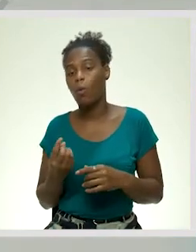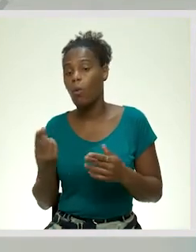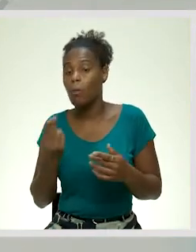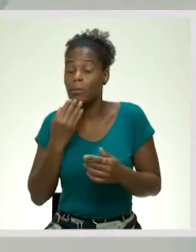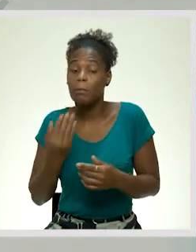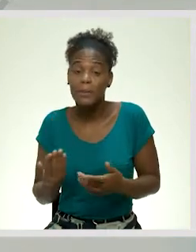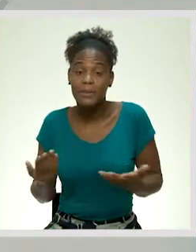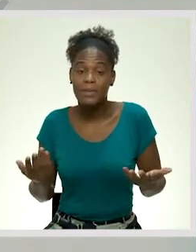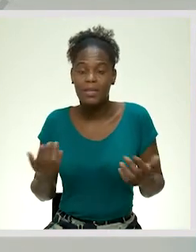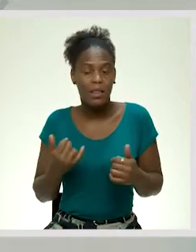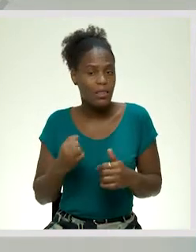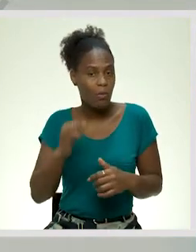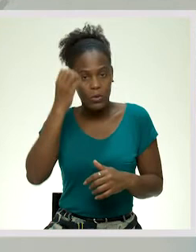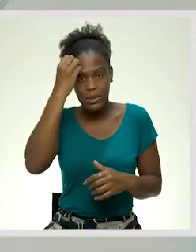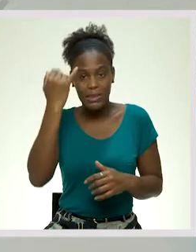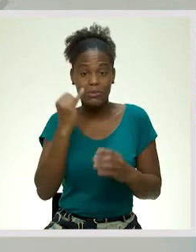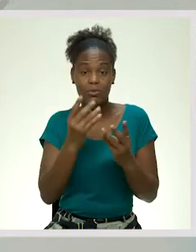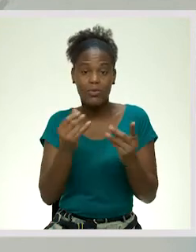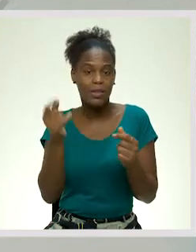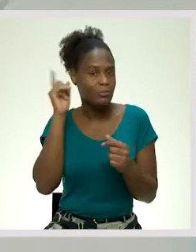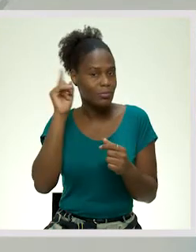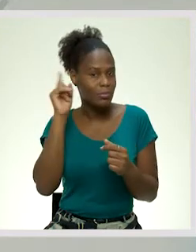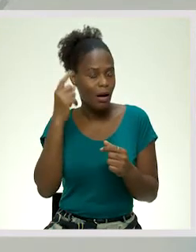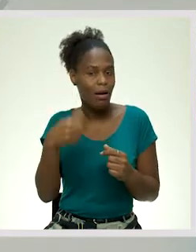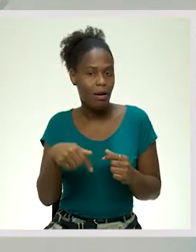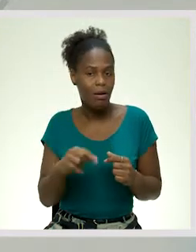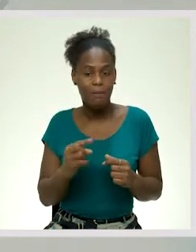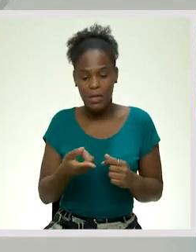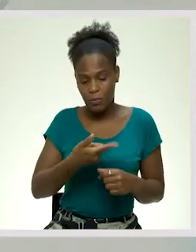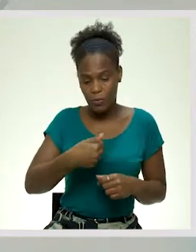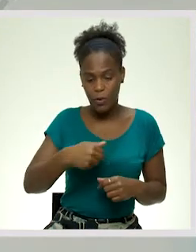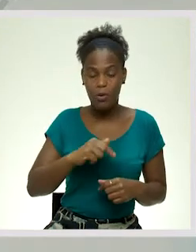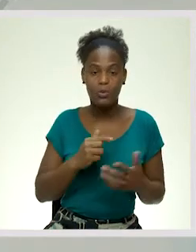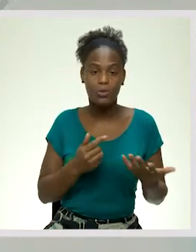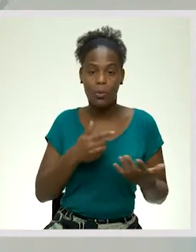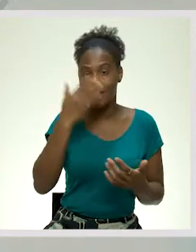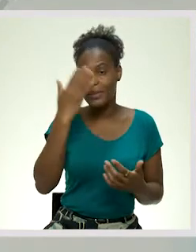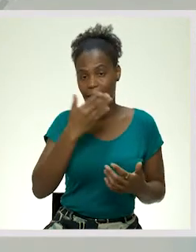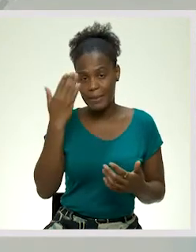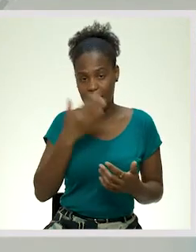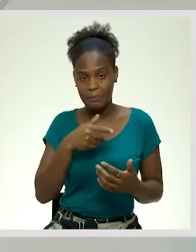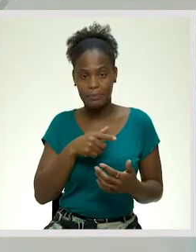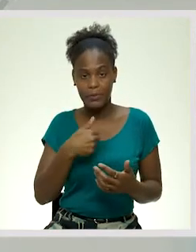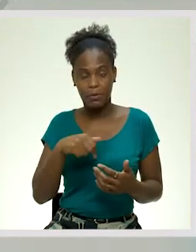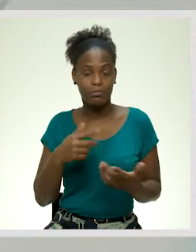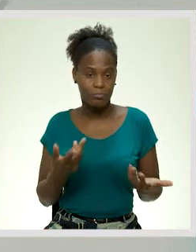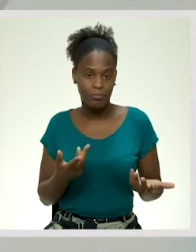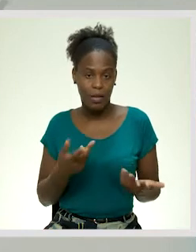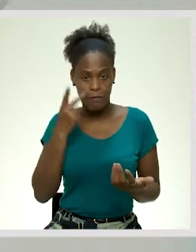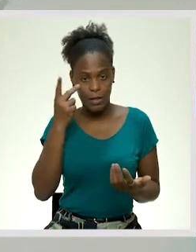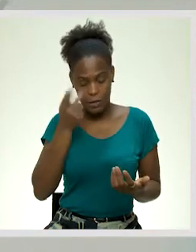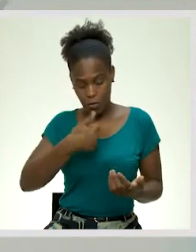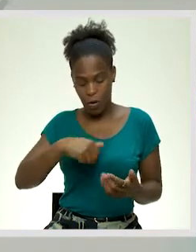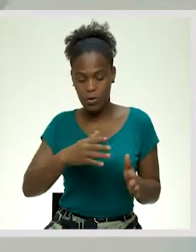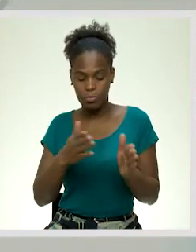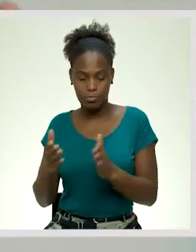solicitar. Não esquecer ferramentas úteis ao nosso dia-a-dia, ao nosso cotidiano, à nossa